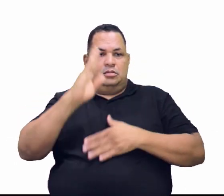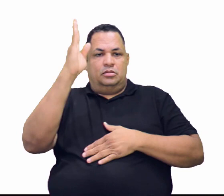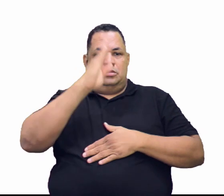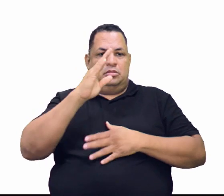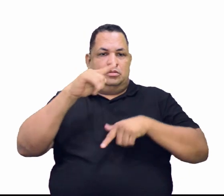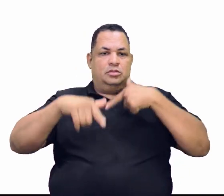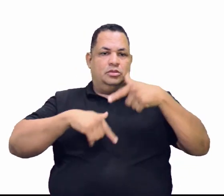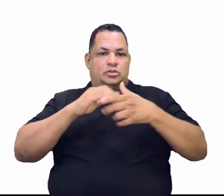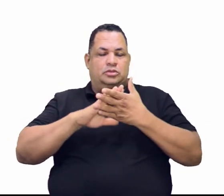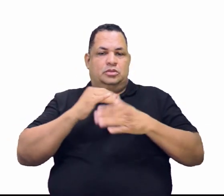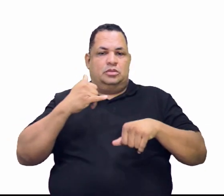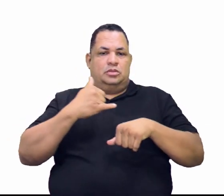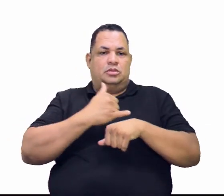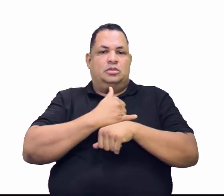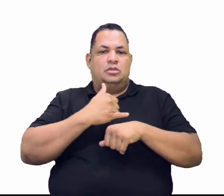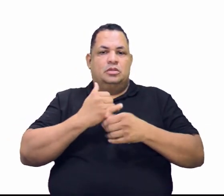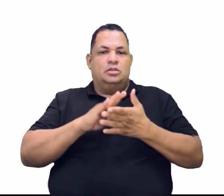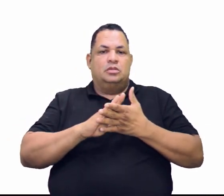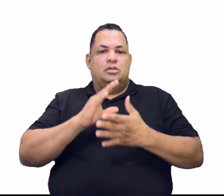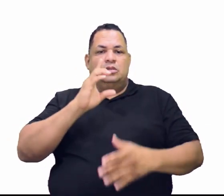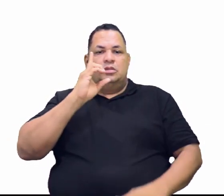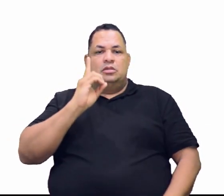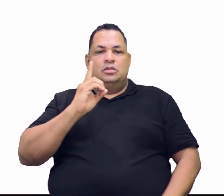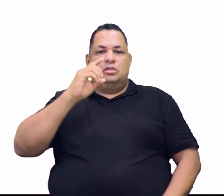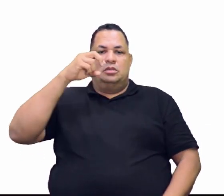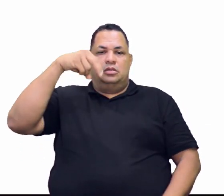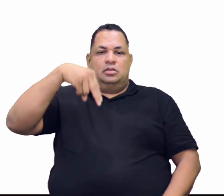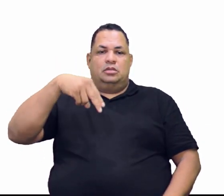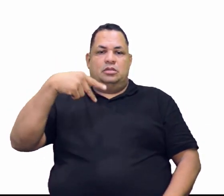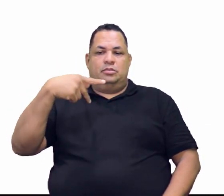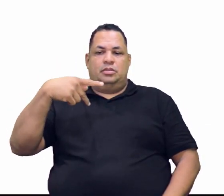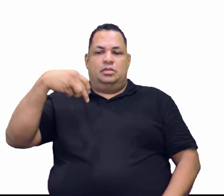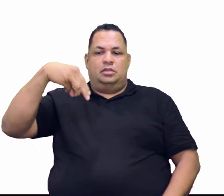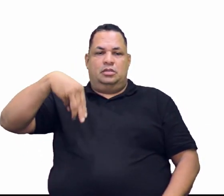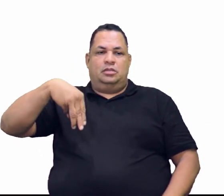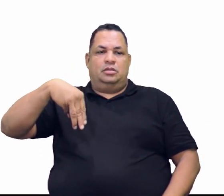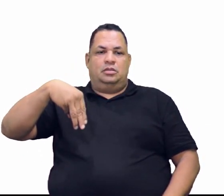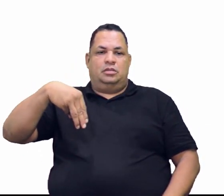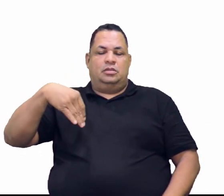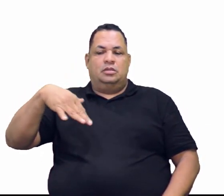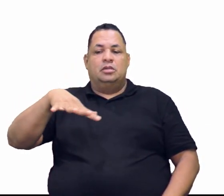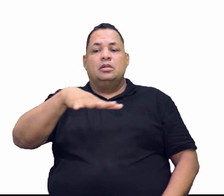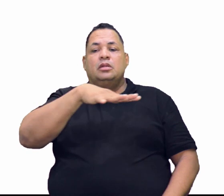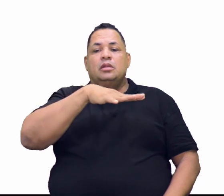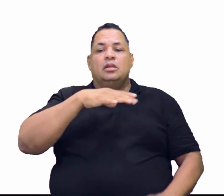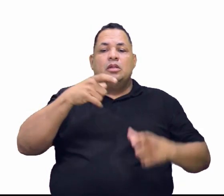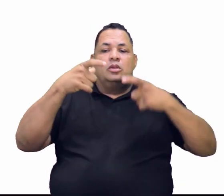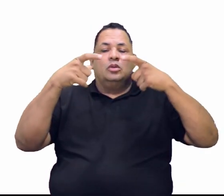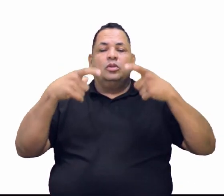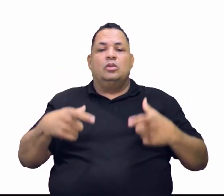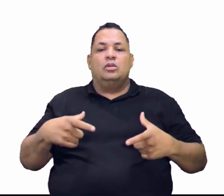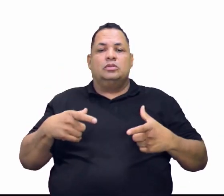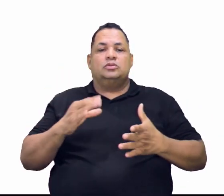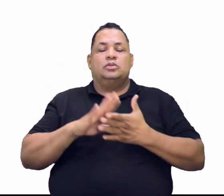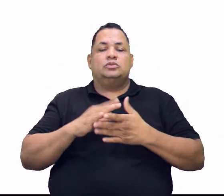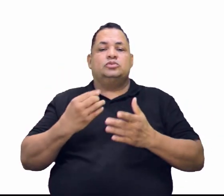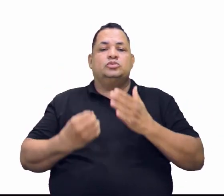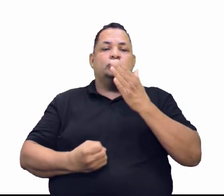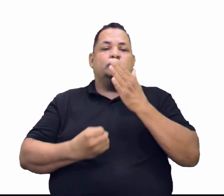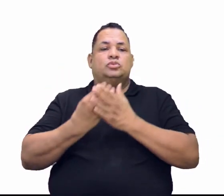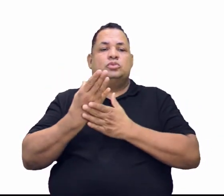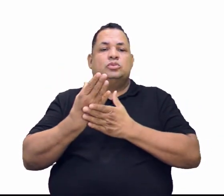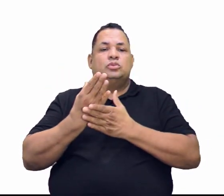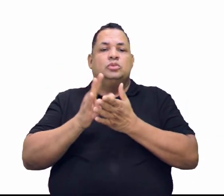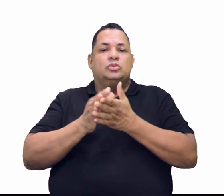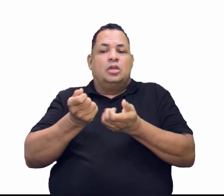Mineral. Mais conhecido como DNPM. Esse departamento, ele só foi criado